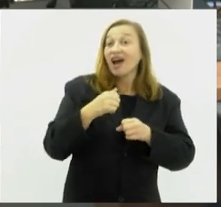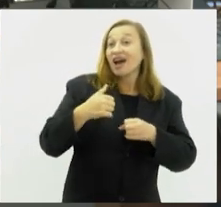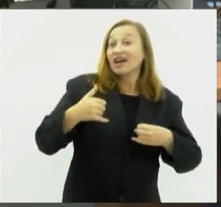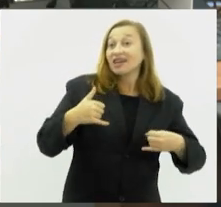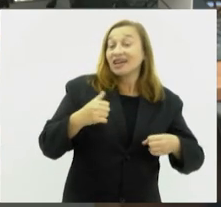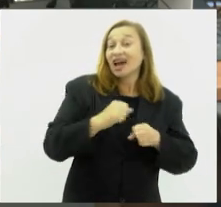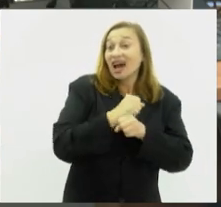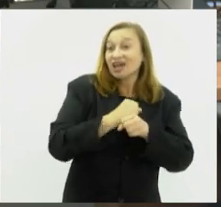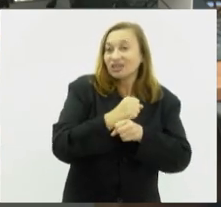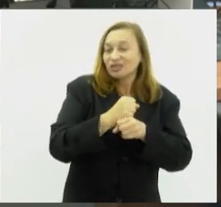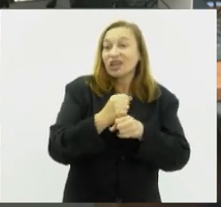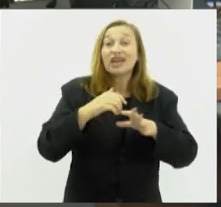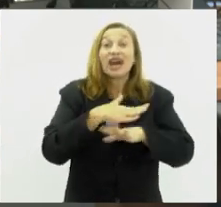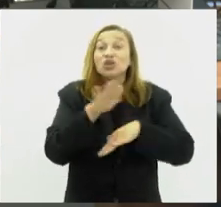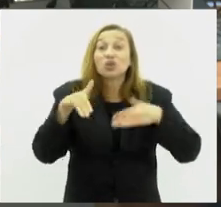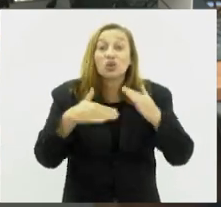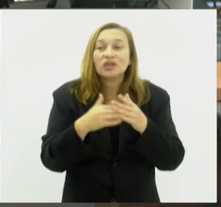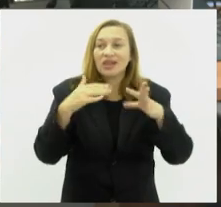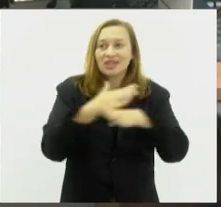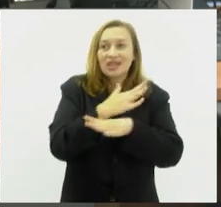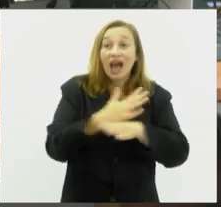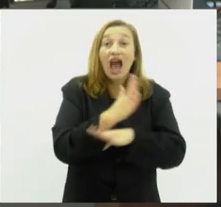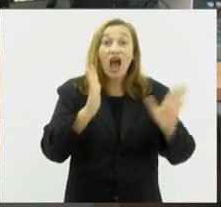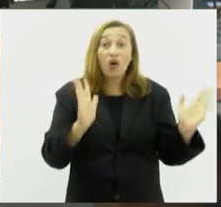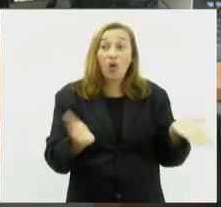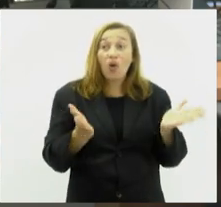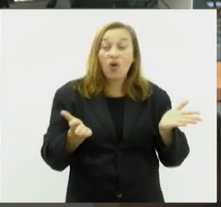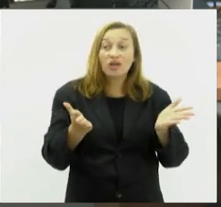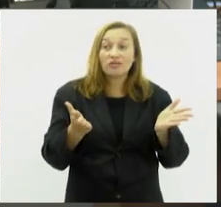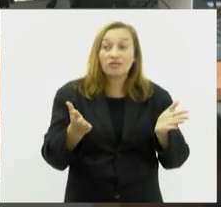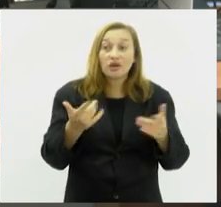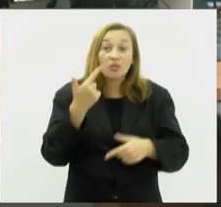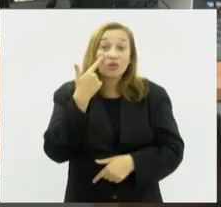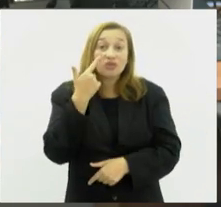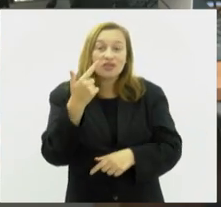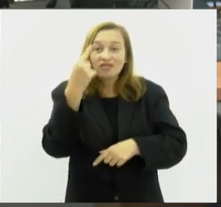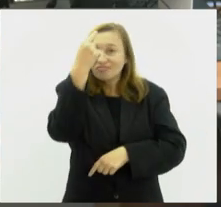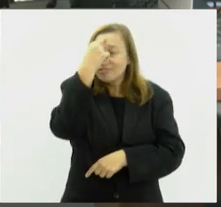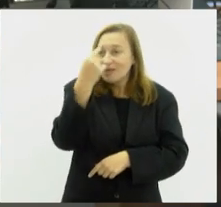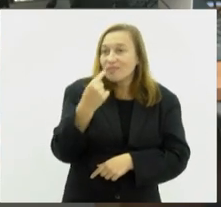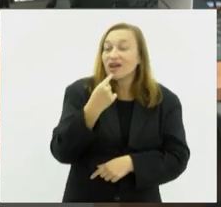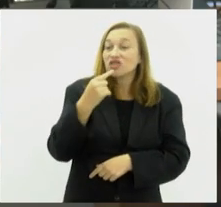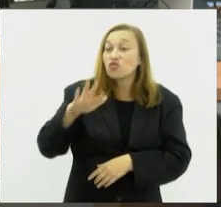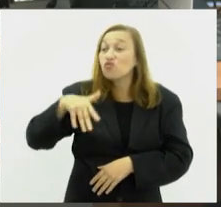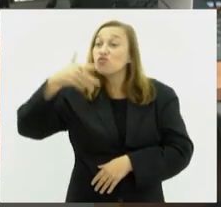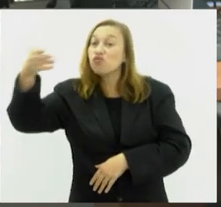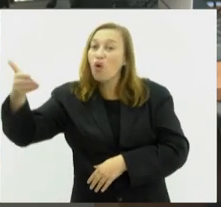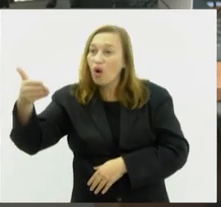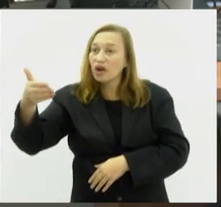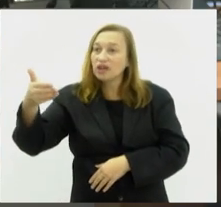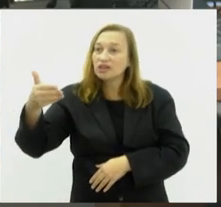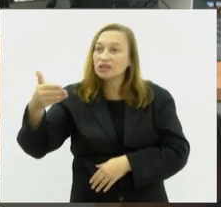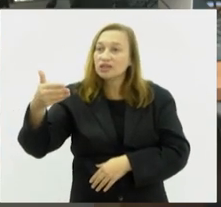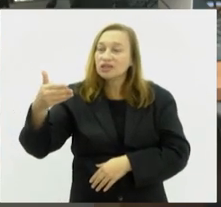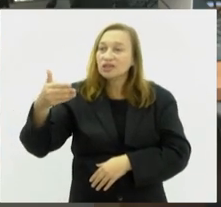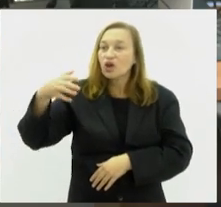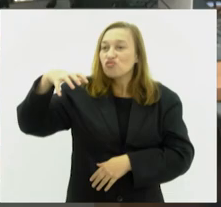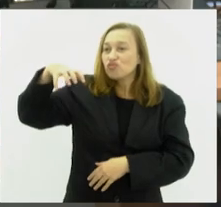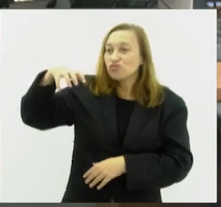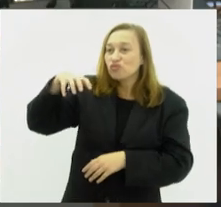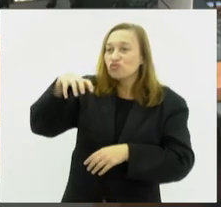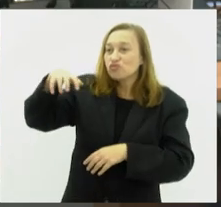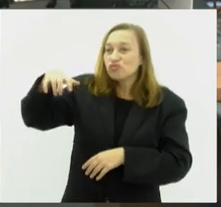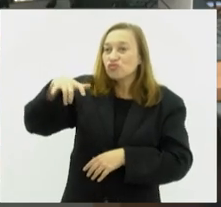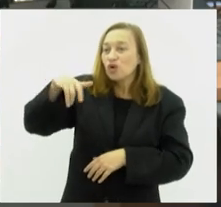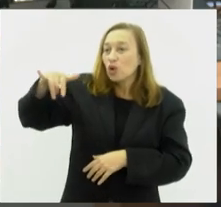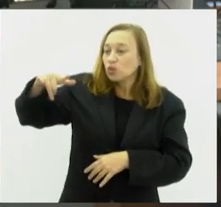estão fazendo aniversário. E agora vamos às nossas imagens lá de fora. O Alice mostrando aí o icônico edifício da